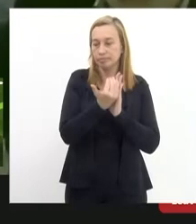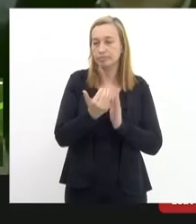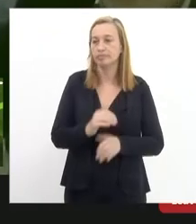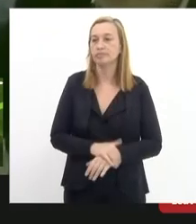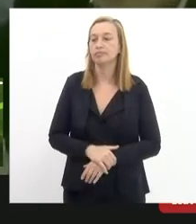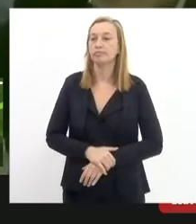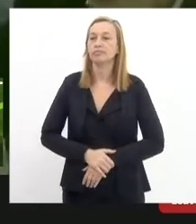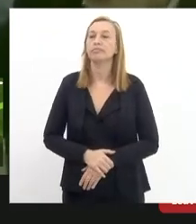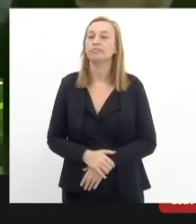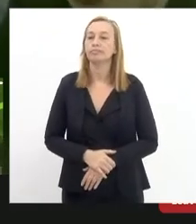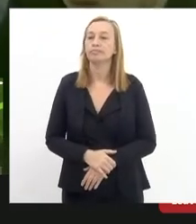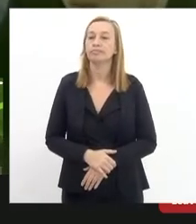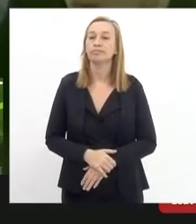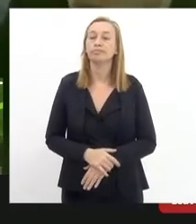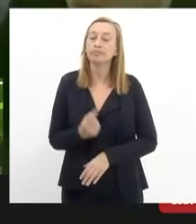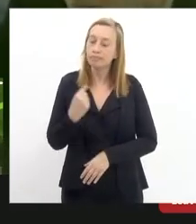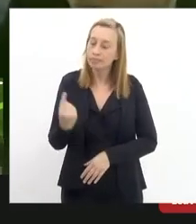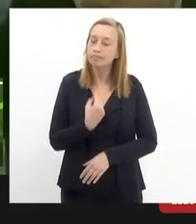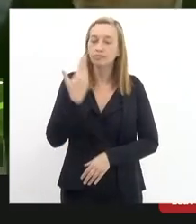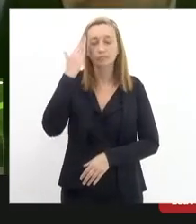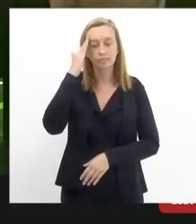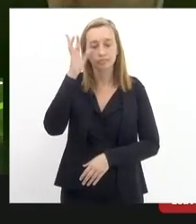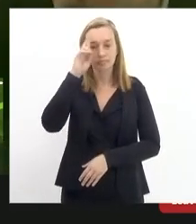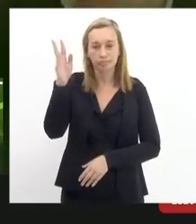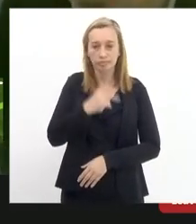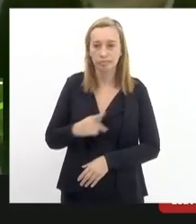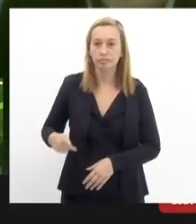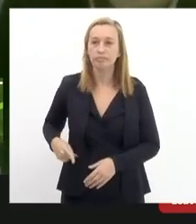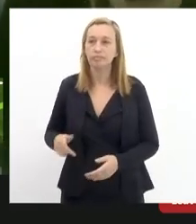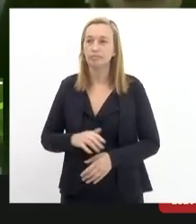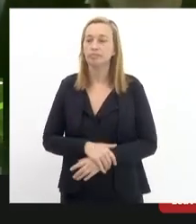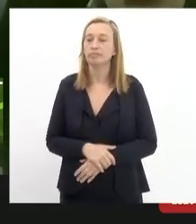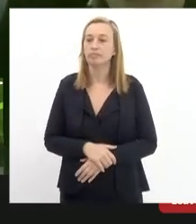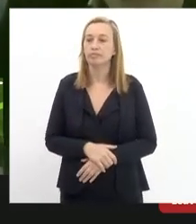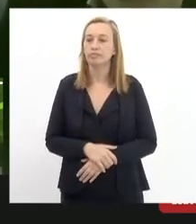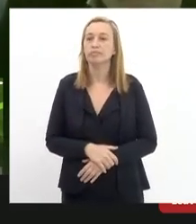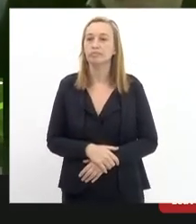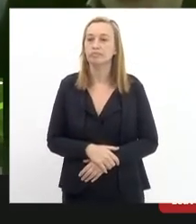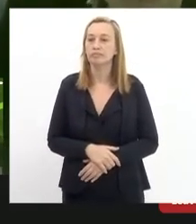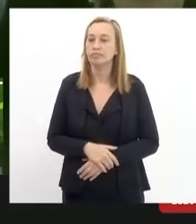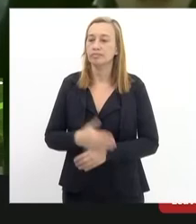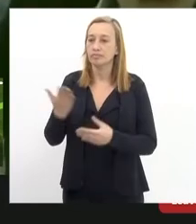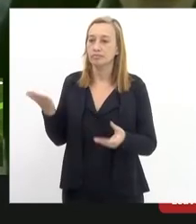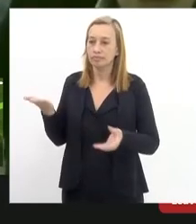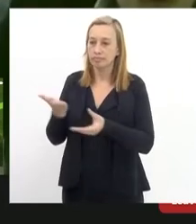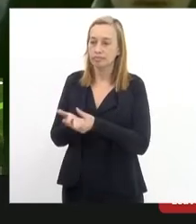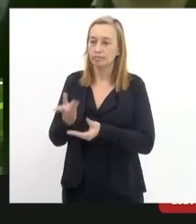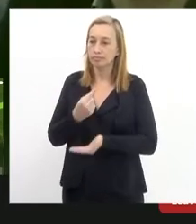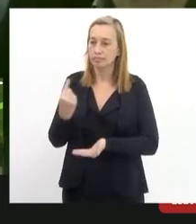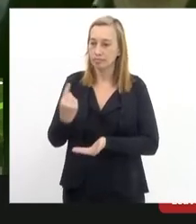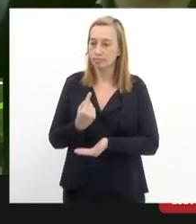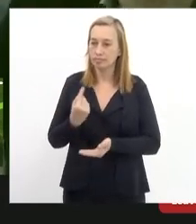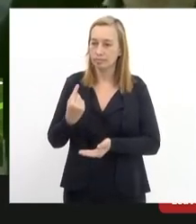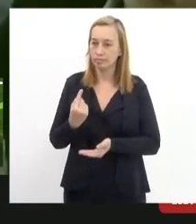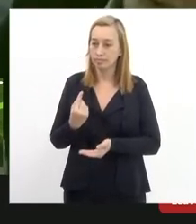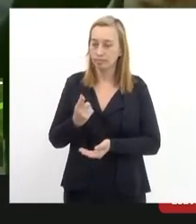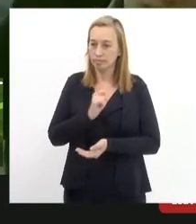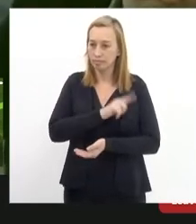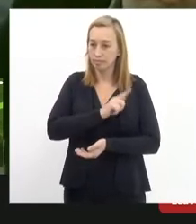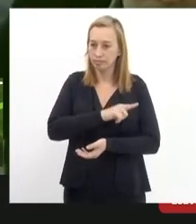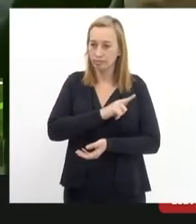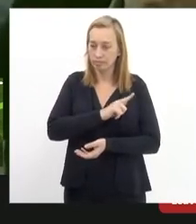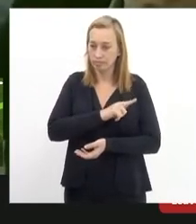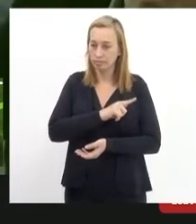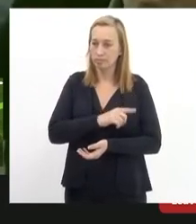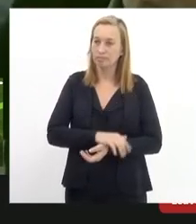cumprimento nós compreendemos senhor presidente que a sentença judicial para nós gestores para alguns